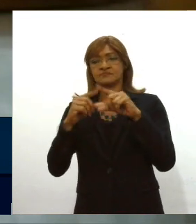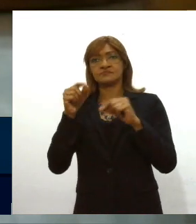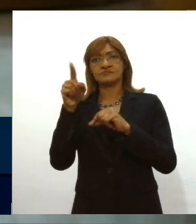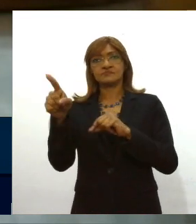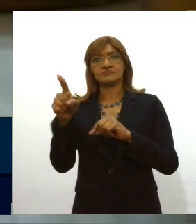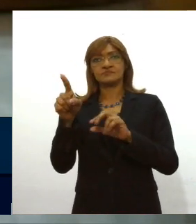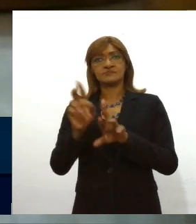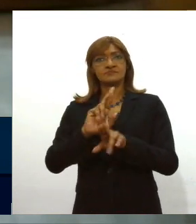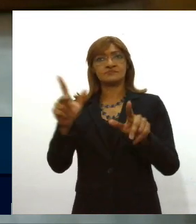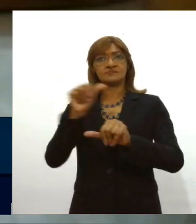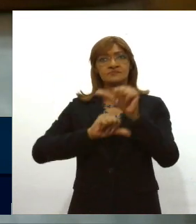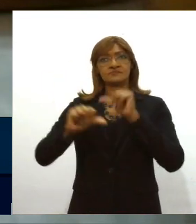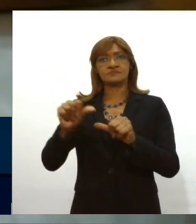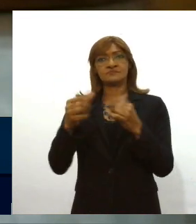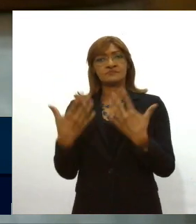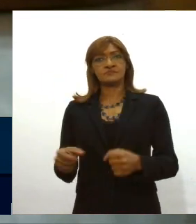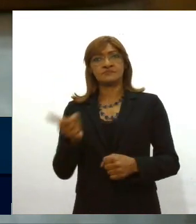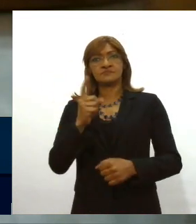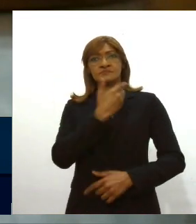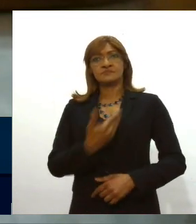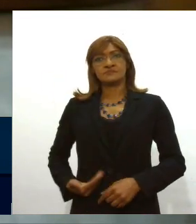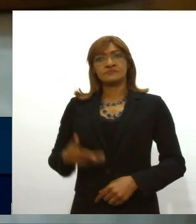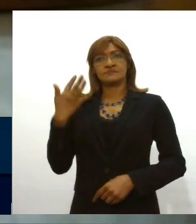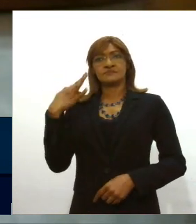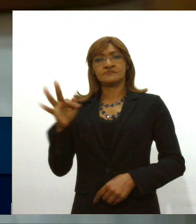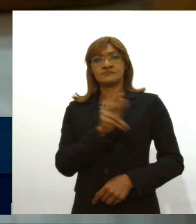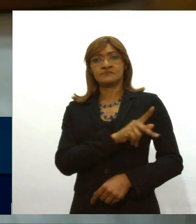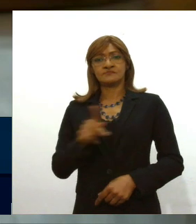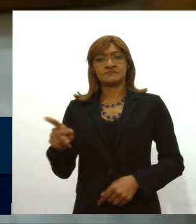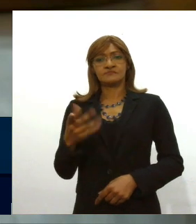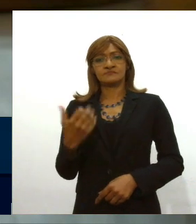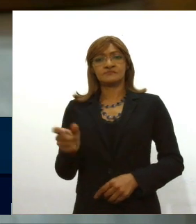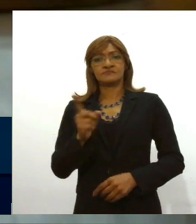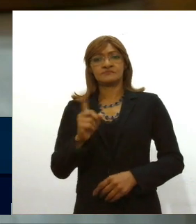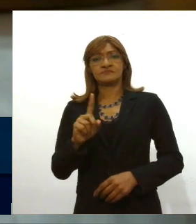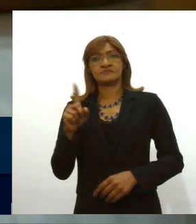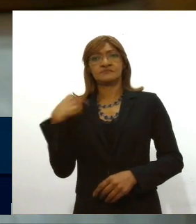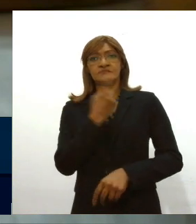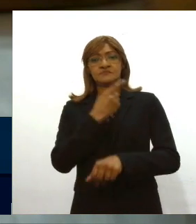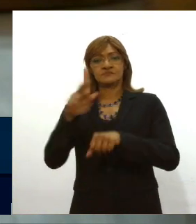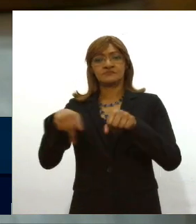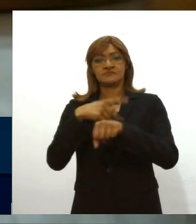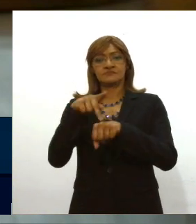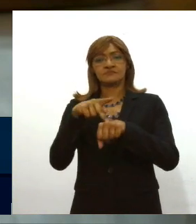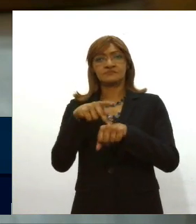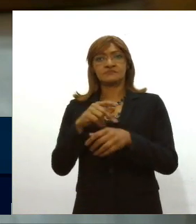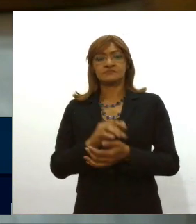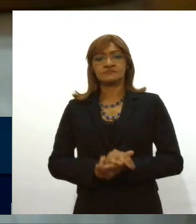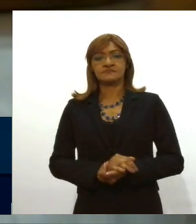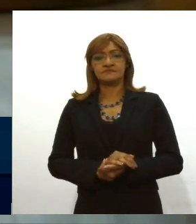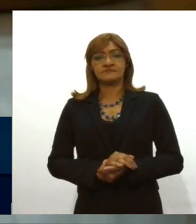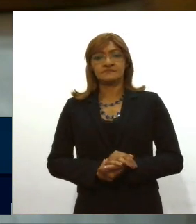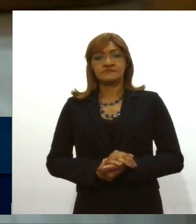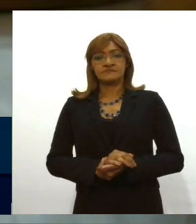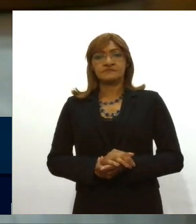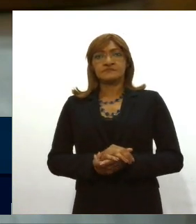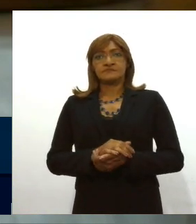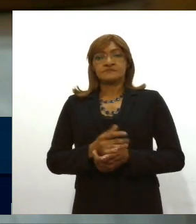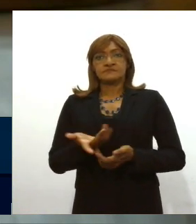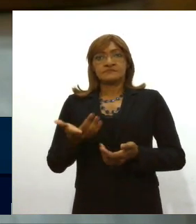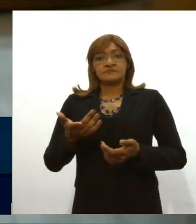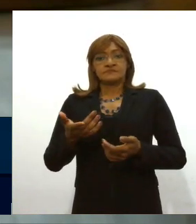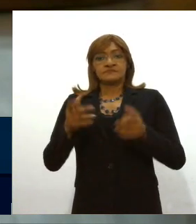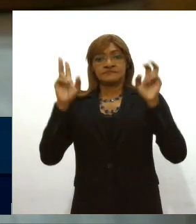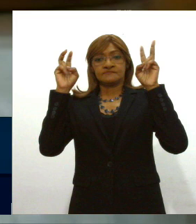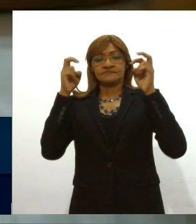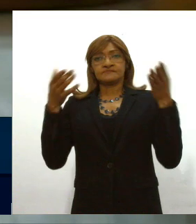trabalhando contra a família trabalhando contra o governo federal contra o nosso presidente e trabalhando contra o nosso país quero aqui seu presidente o primeiro tema que